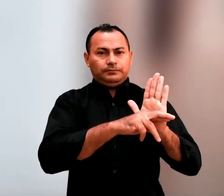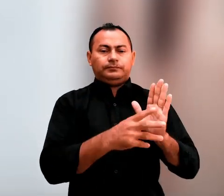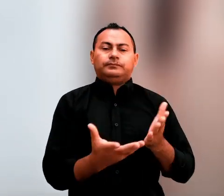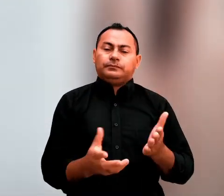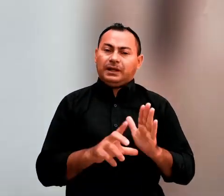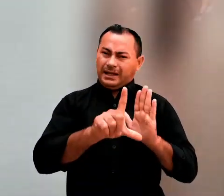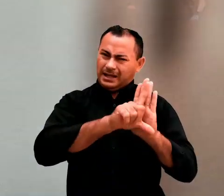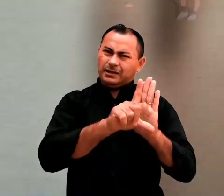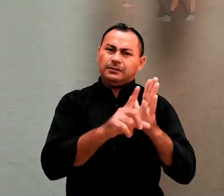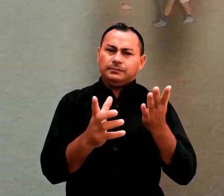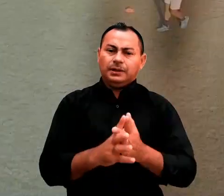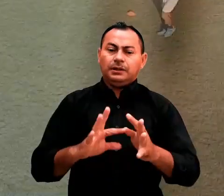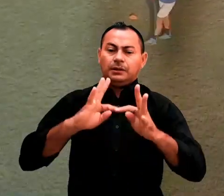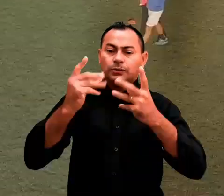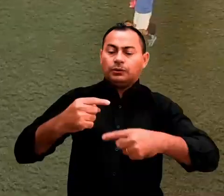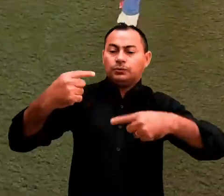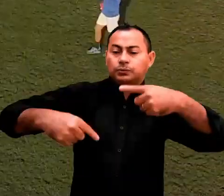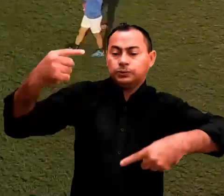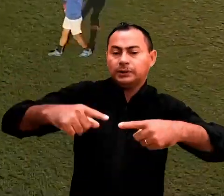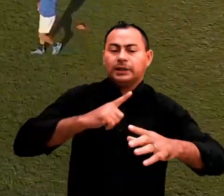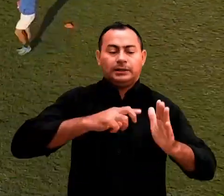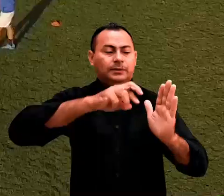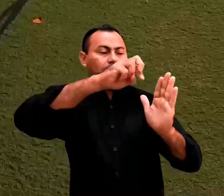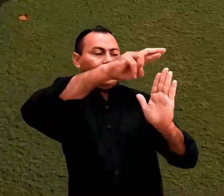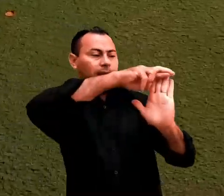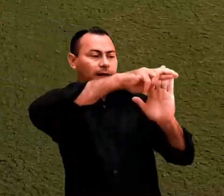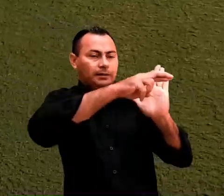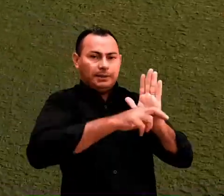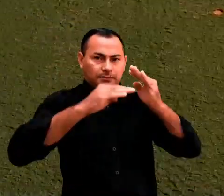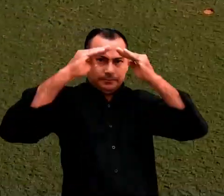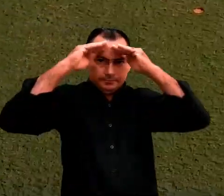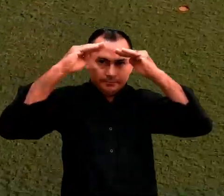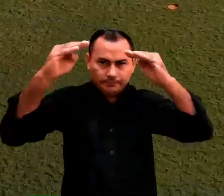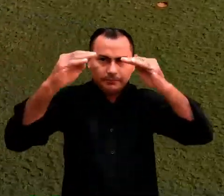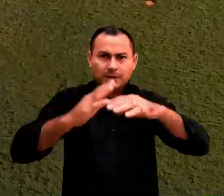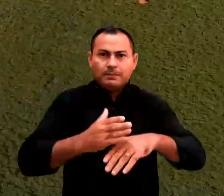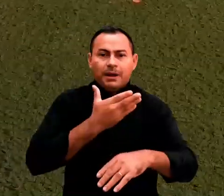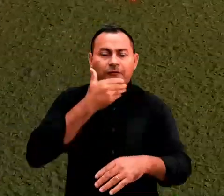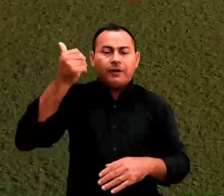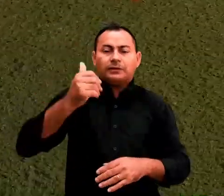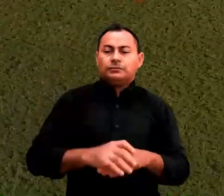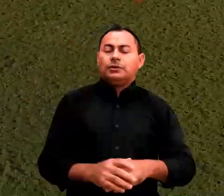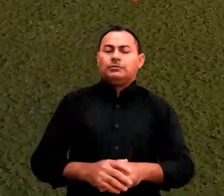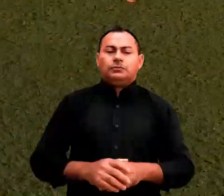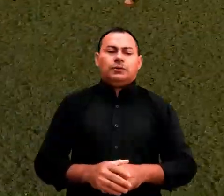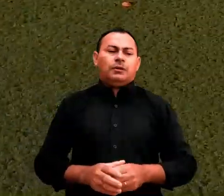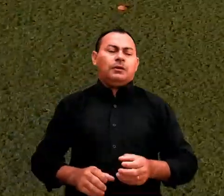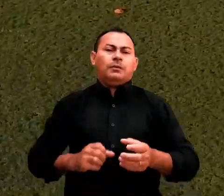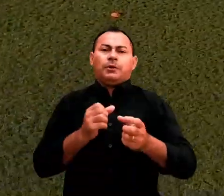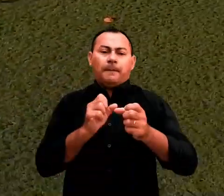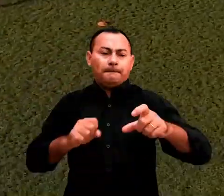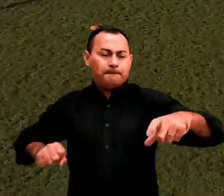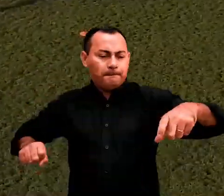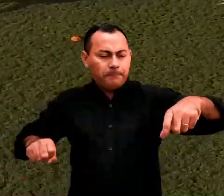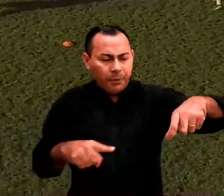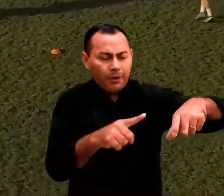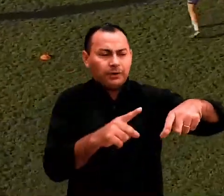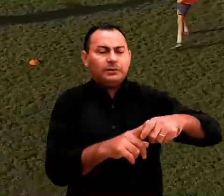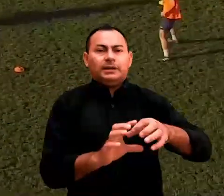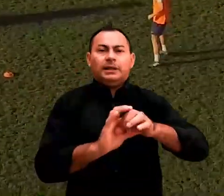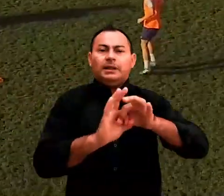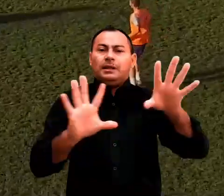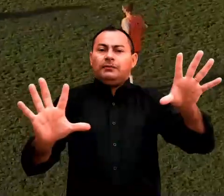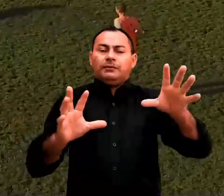Em toda competição existem regras para serem seguidas. Seria muito mais fácil só chutar a bola para a trave que